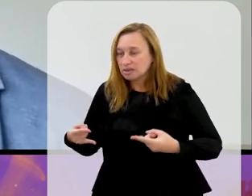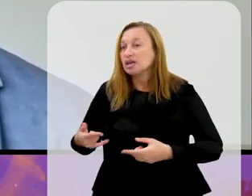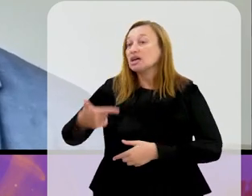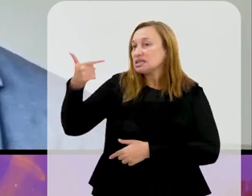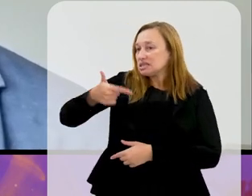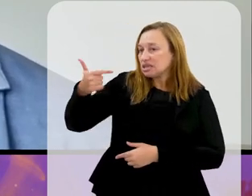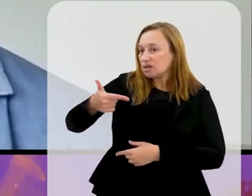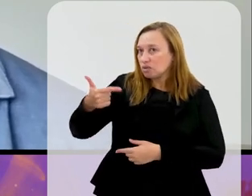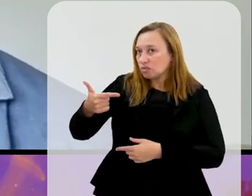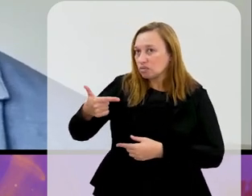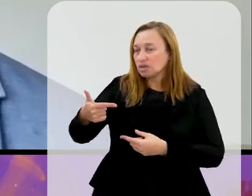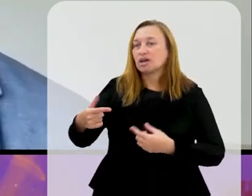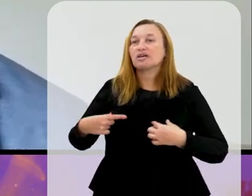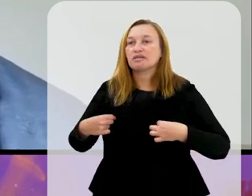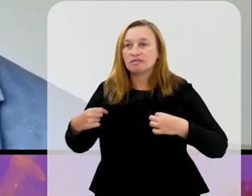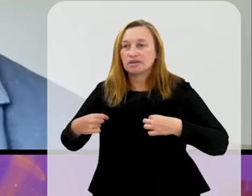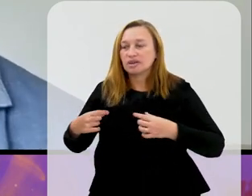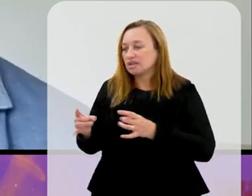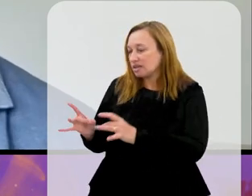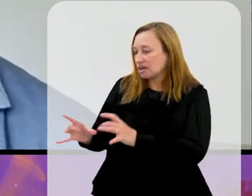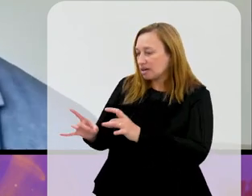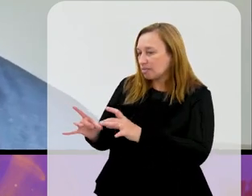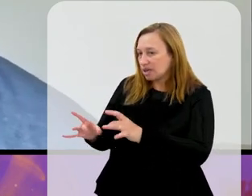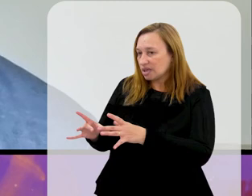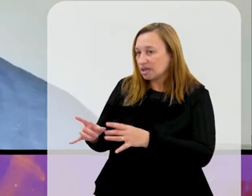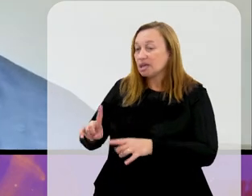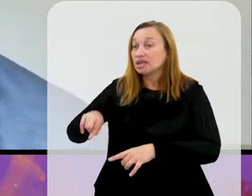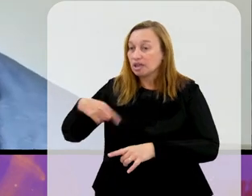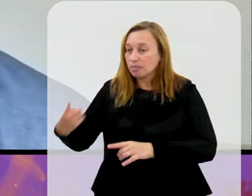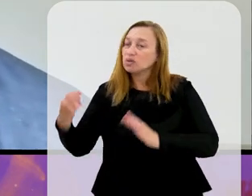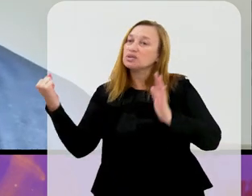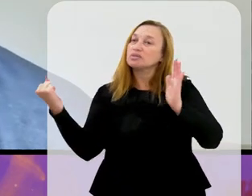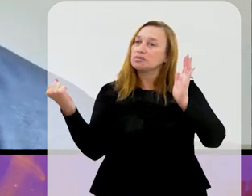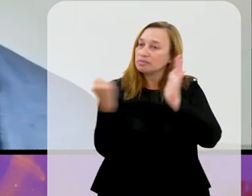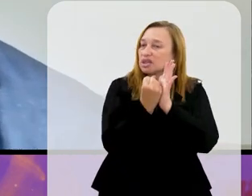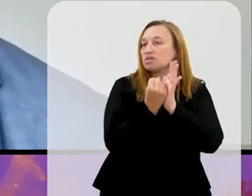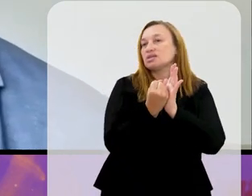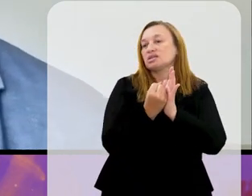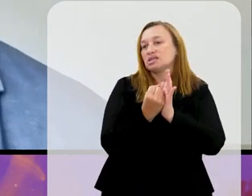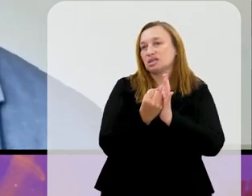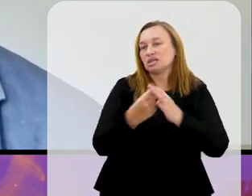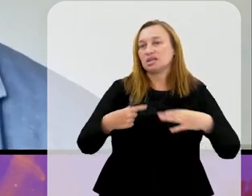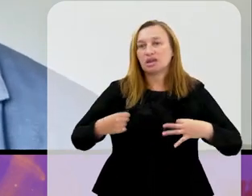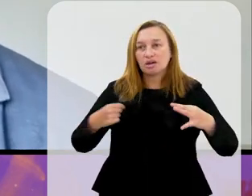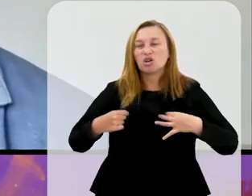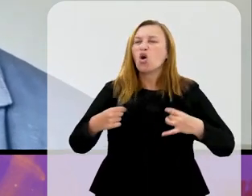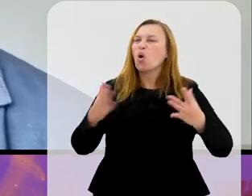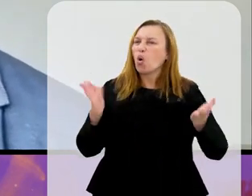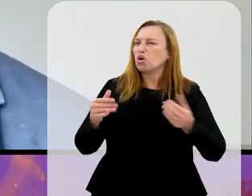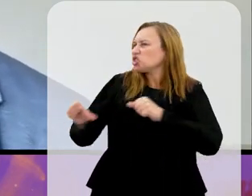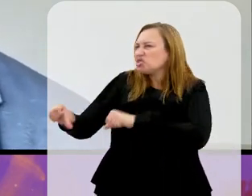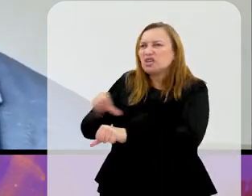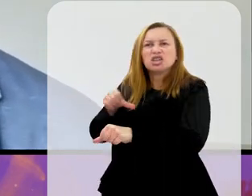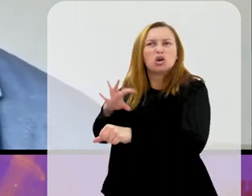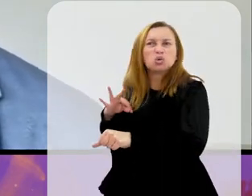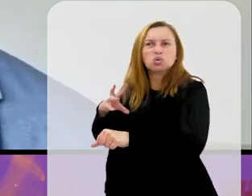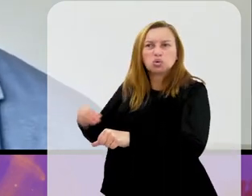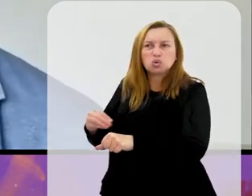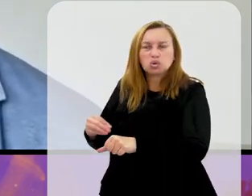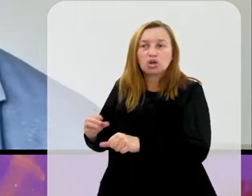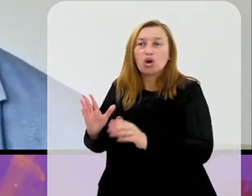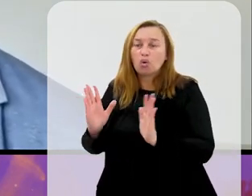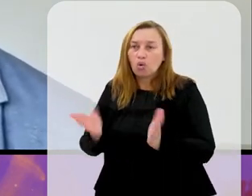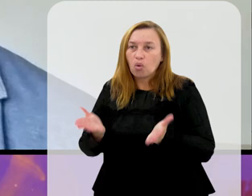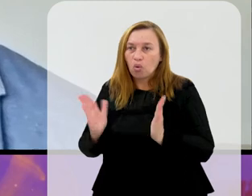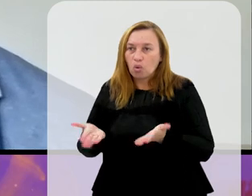camisas e patrocínio na camisa lá nos tempos idos, né? Hoje, mudou e inverteu completamente. A